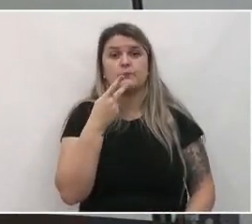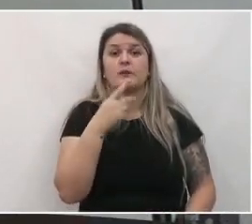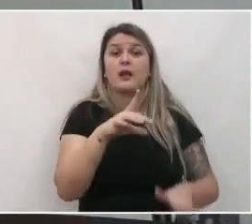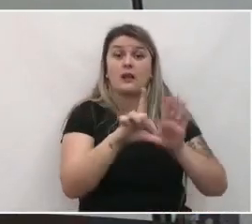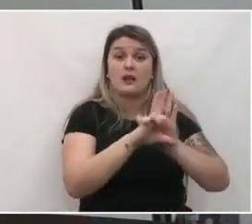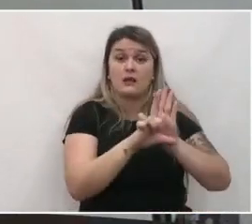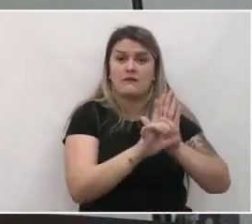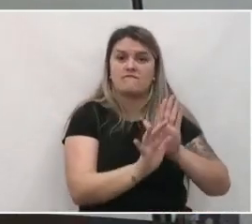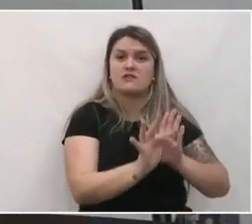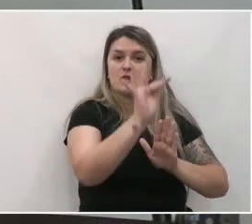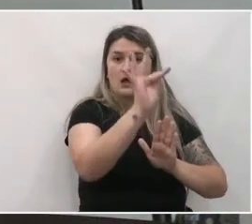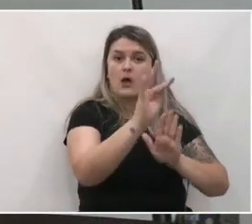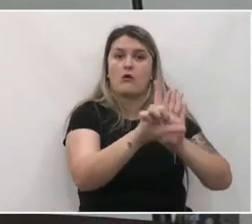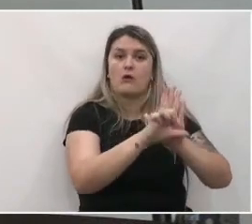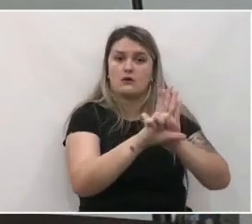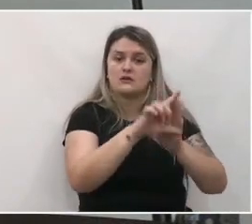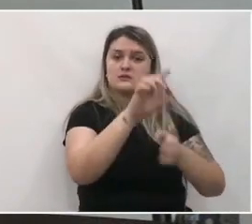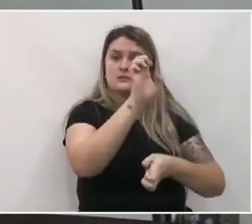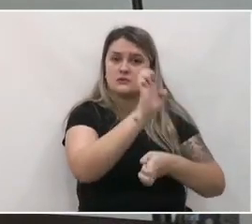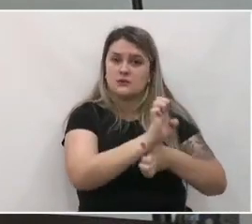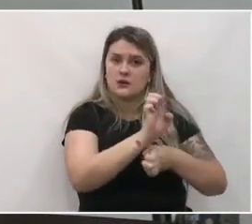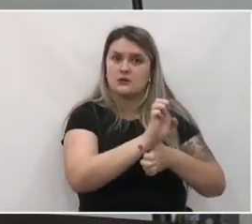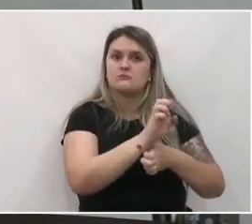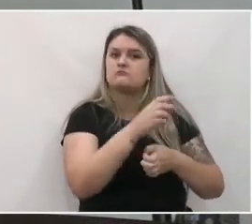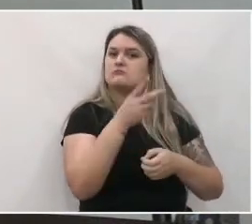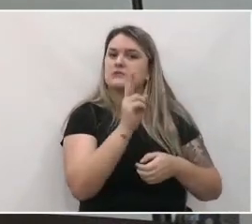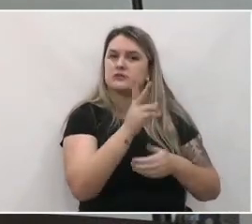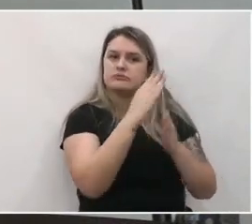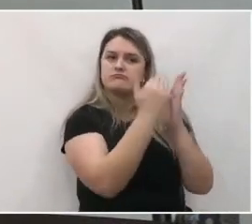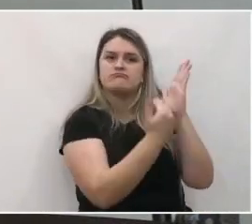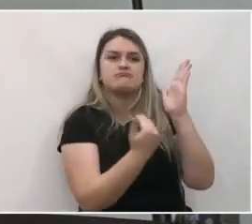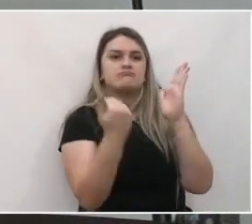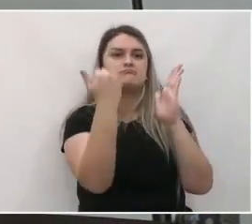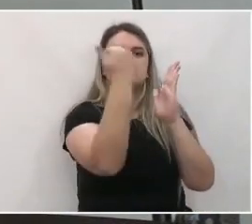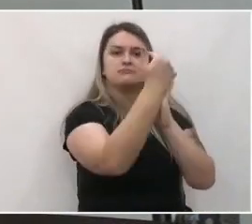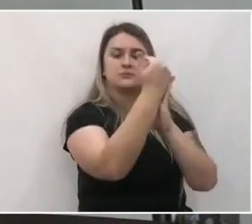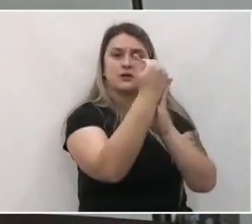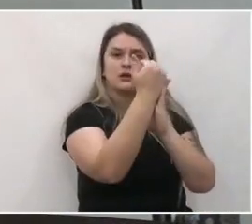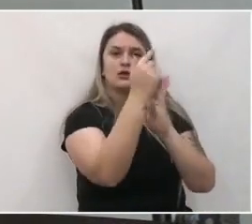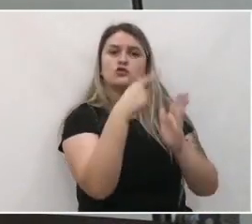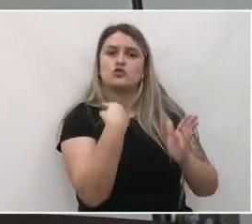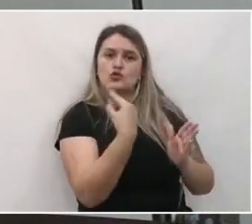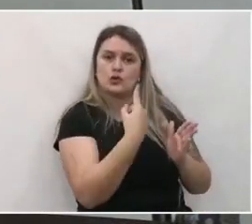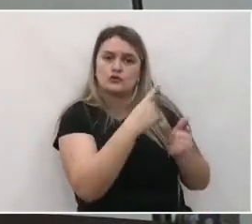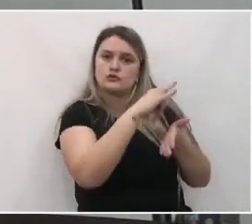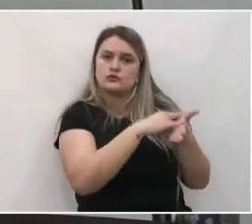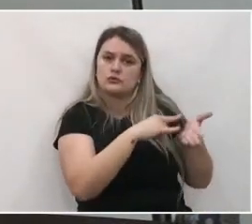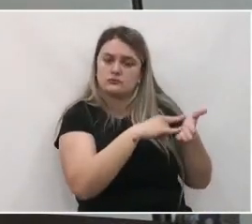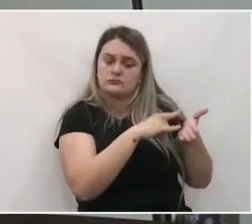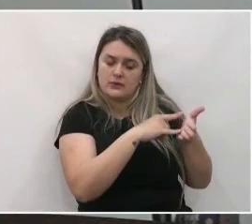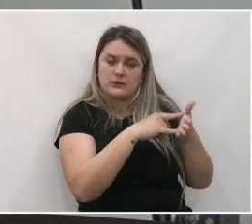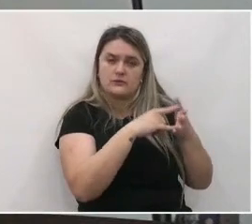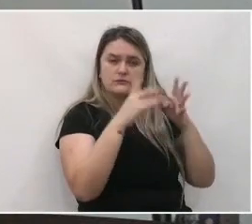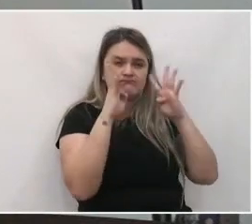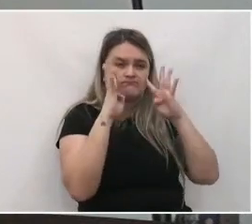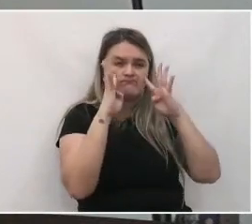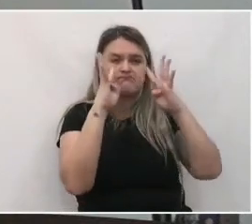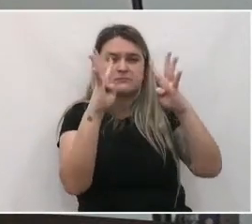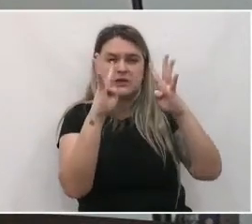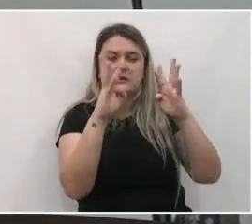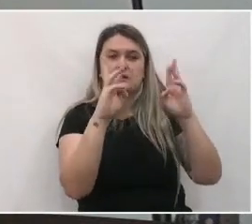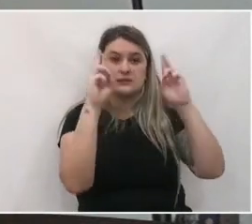leis federais e estaduais são sempre soberanas, então, o plano diretor tem que se embasar nelas, a gente não pode